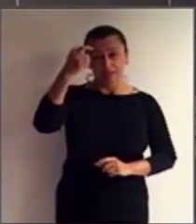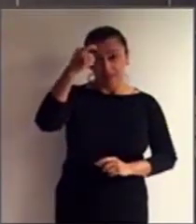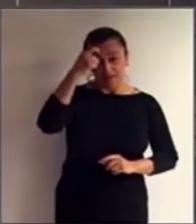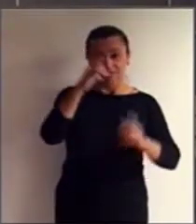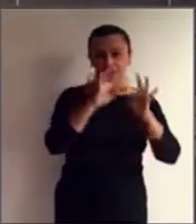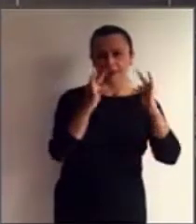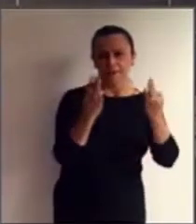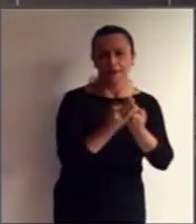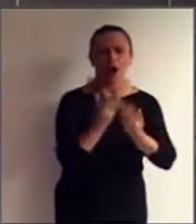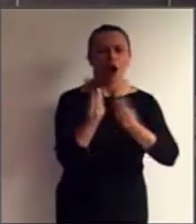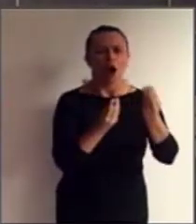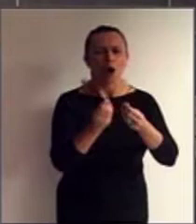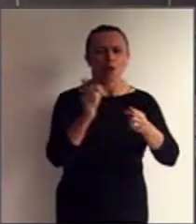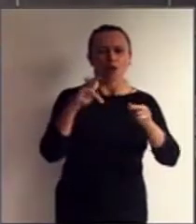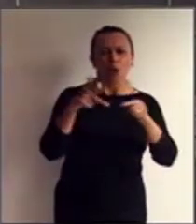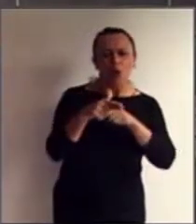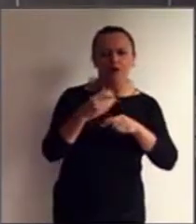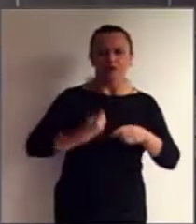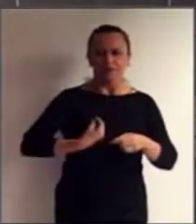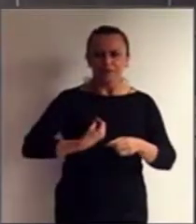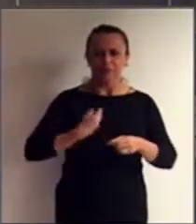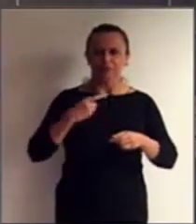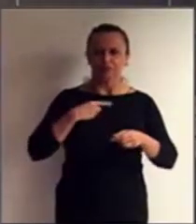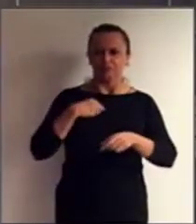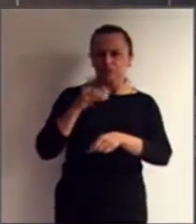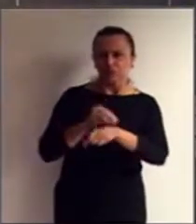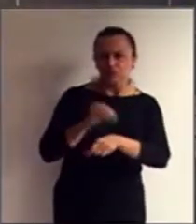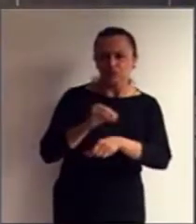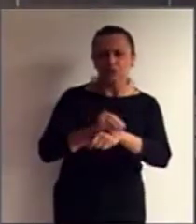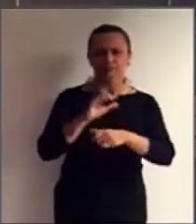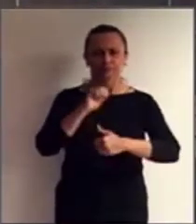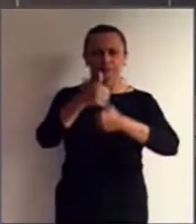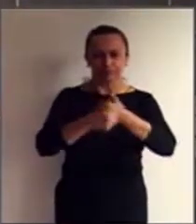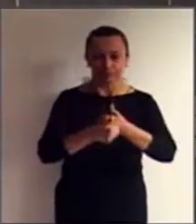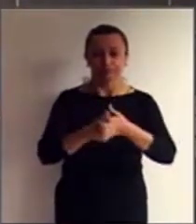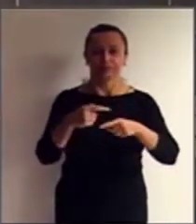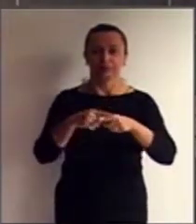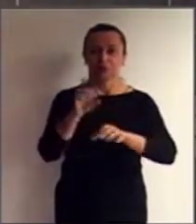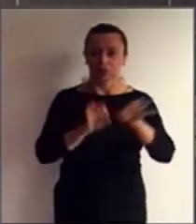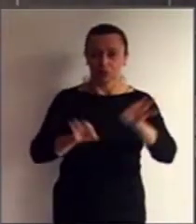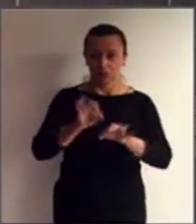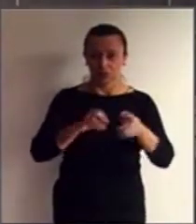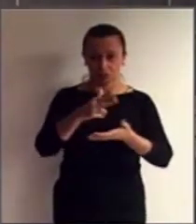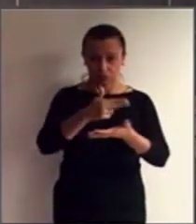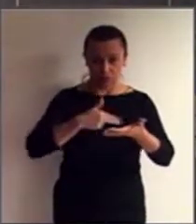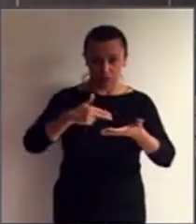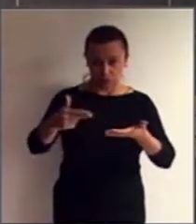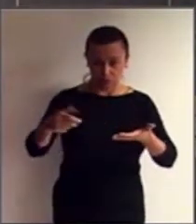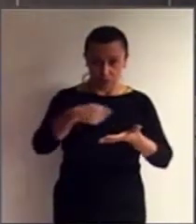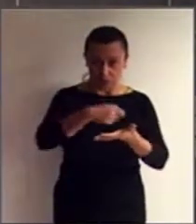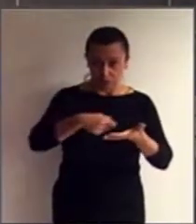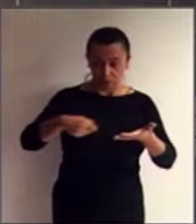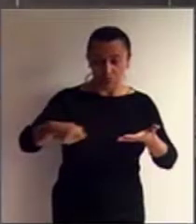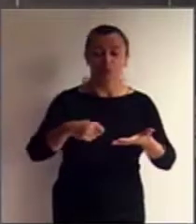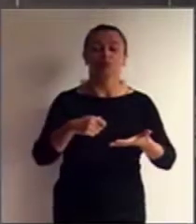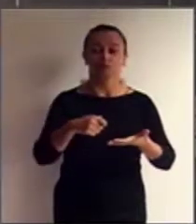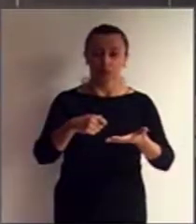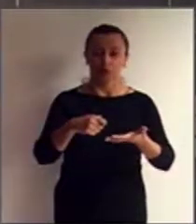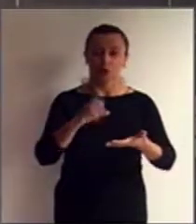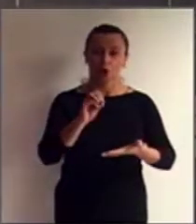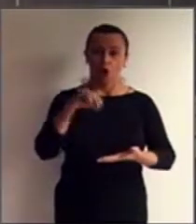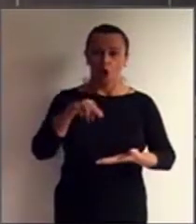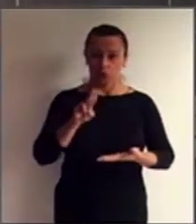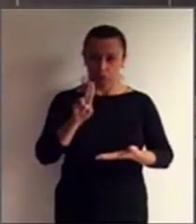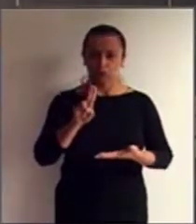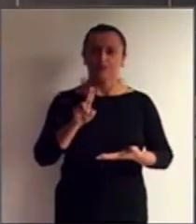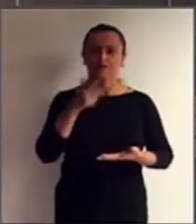familiares. A Convenção sobre Direitos de Pessoas com Deficiência da Organização das Nações Unidas afirma que todas as pessoas com